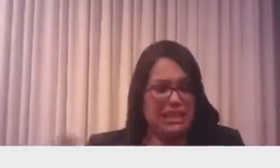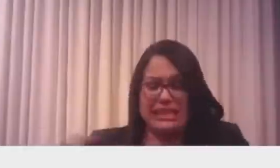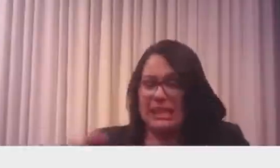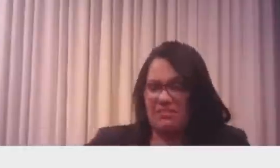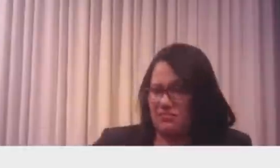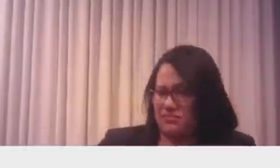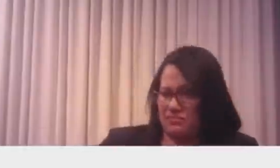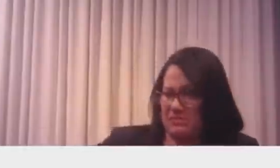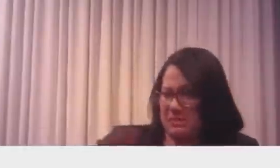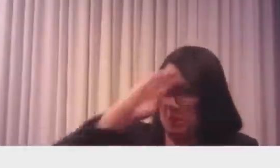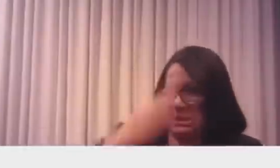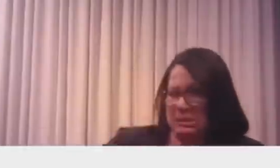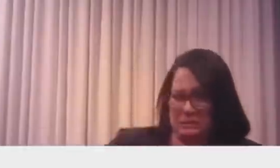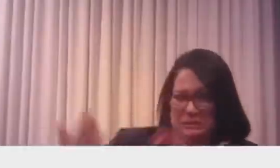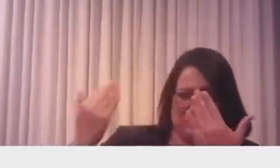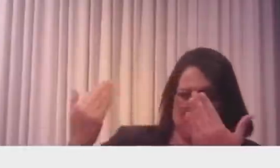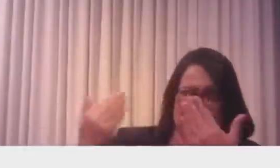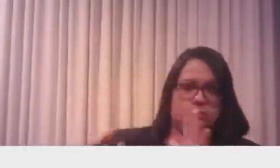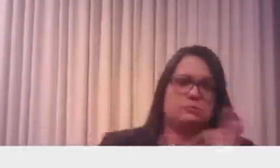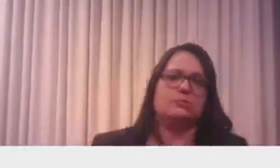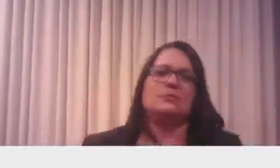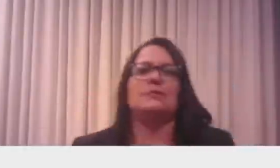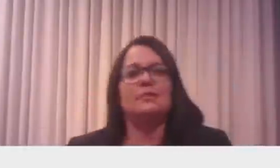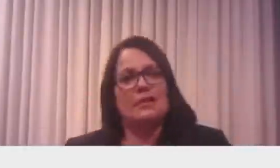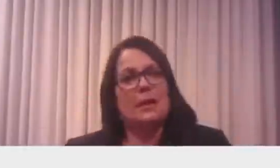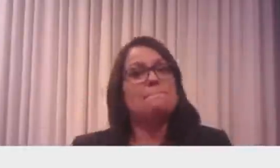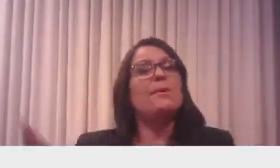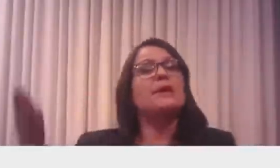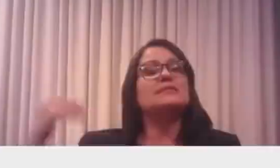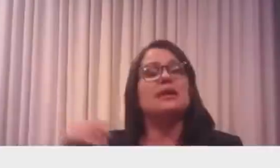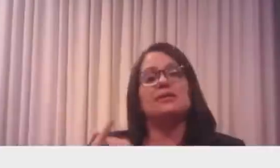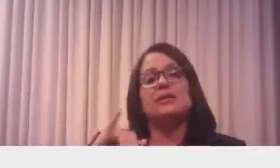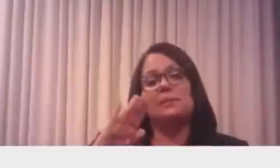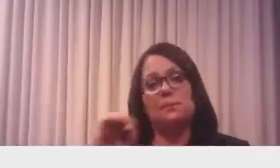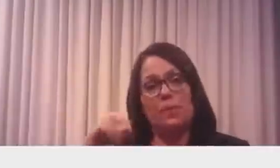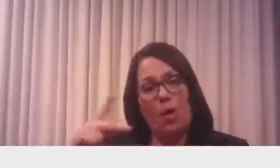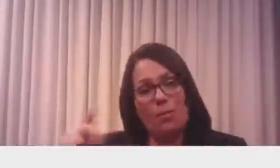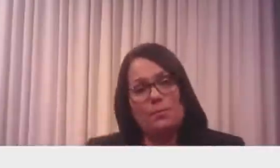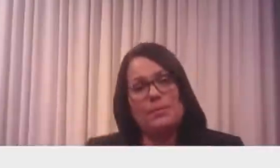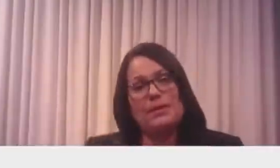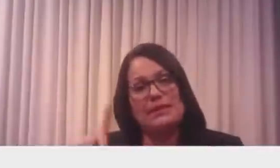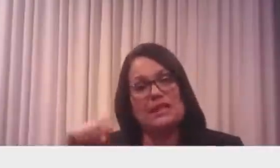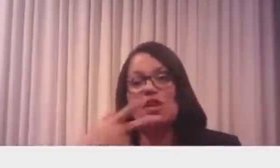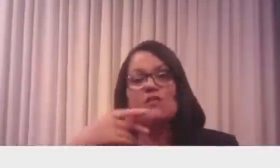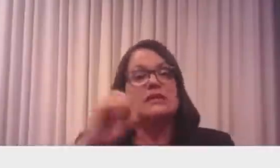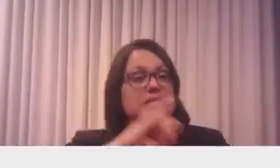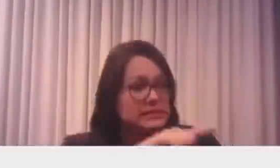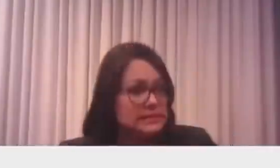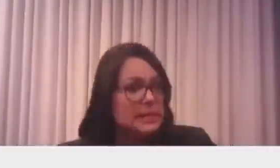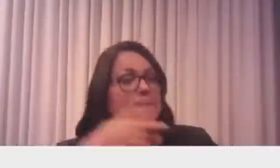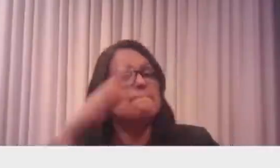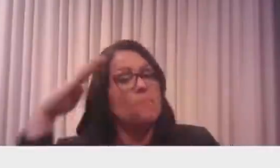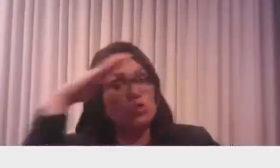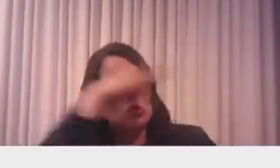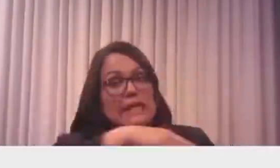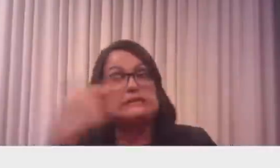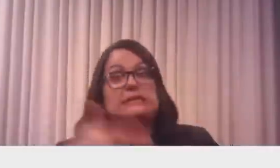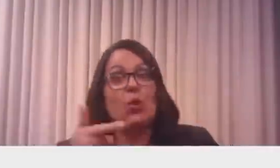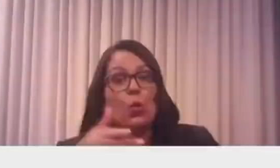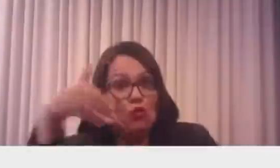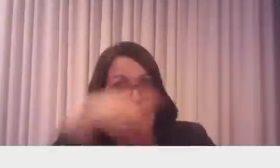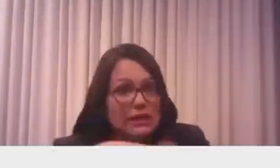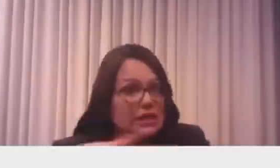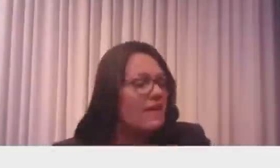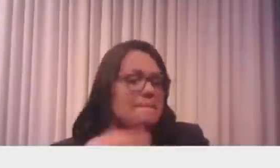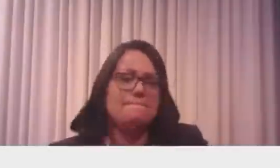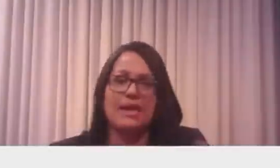2018 que eu perderia. Se fosse para o segundo turno, perderia para qualquer um. Não é apenas isso. Bem, pessoal, Augusto Lunes,